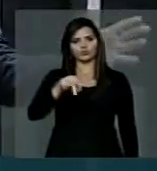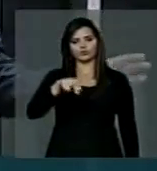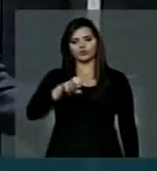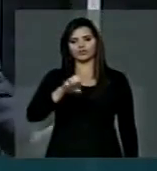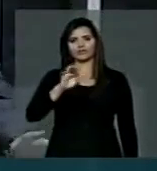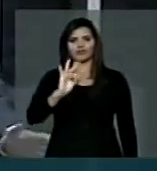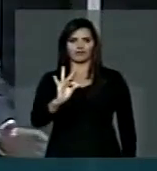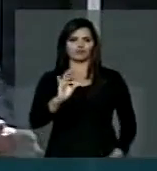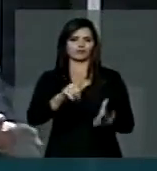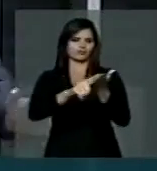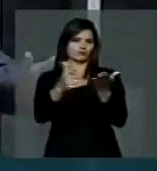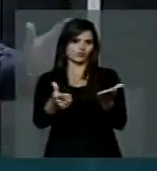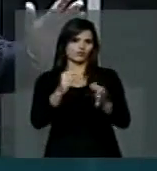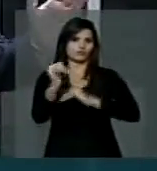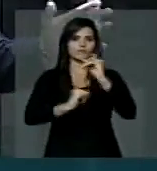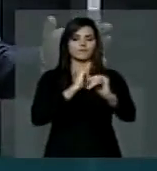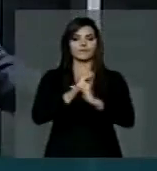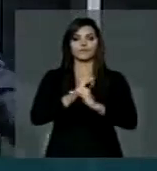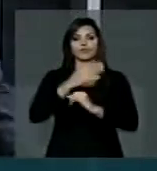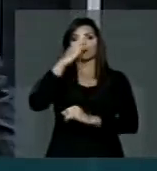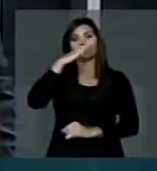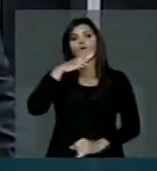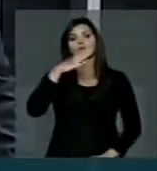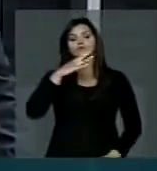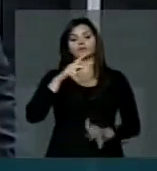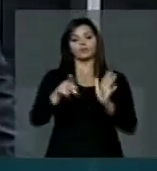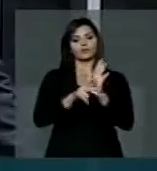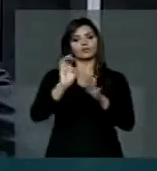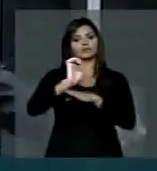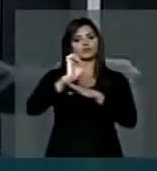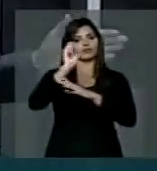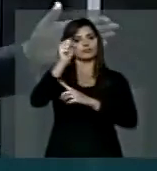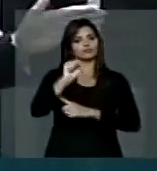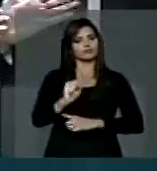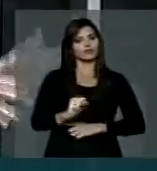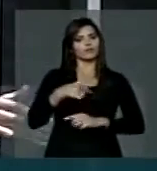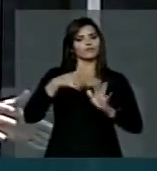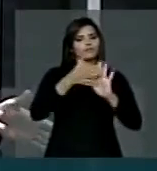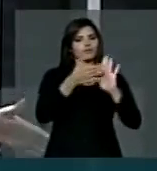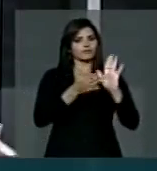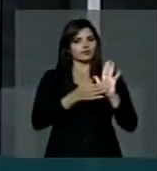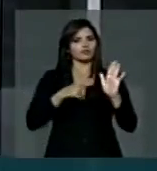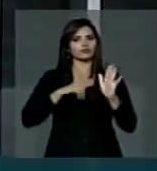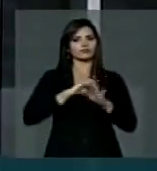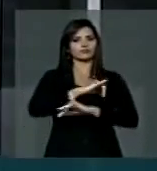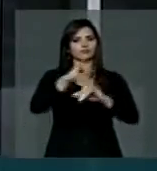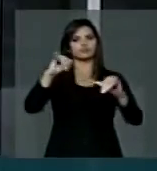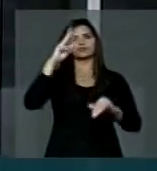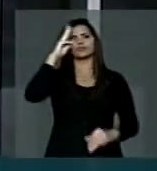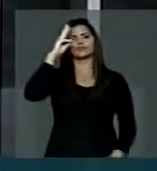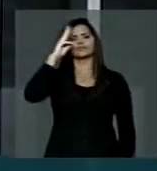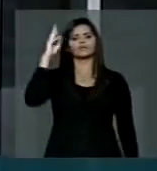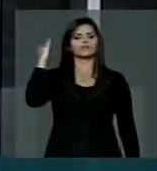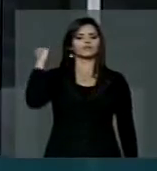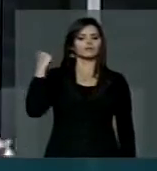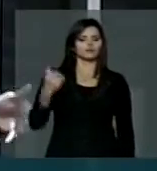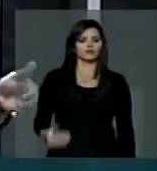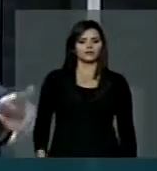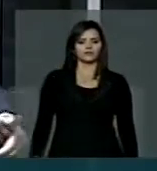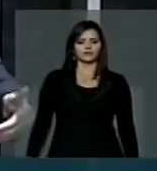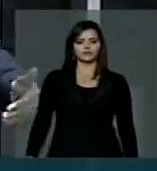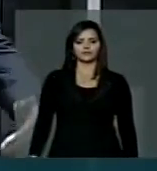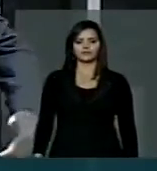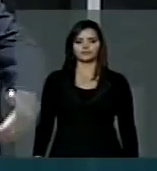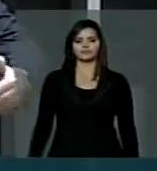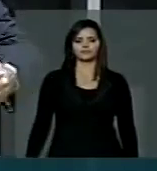mais bem conceituados do nosso estado, matéria vinculada na última terça-feira, que traz